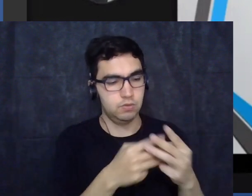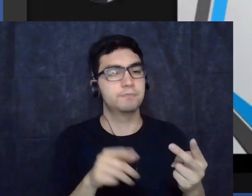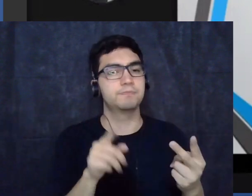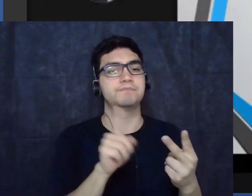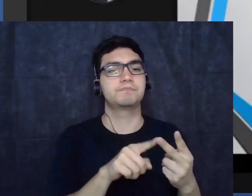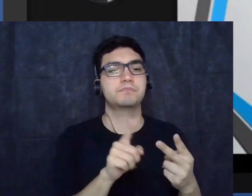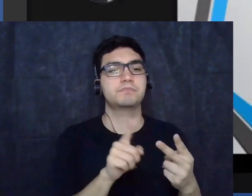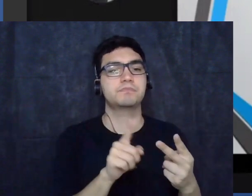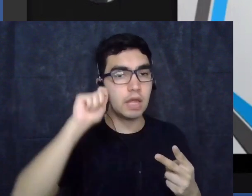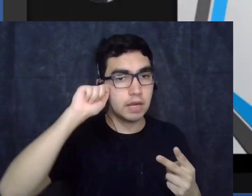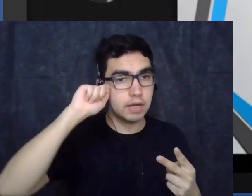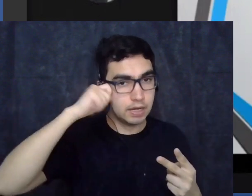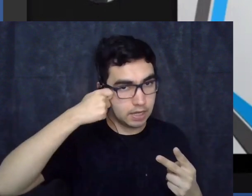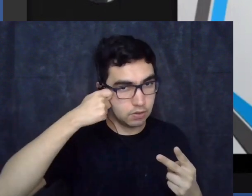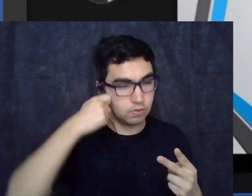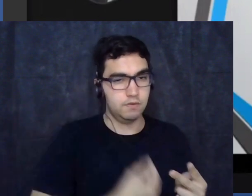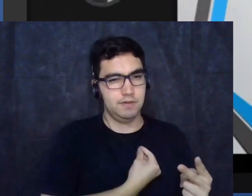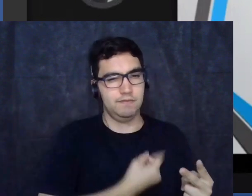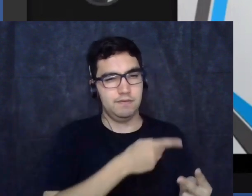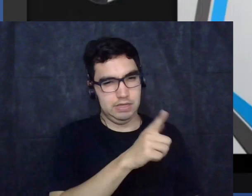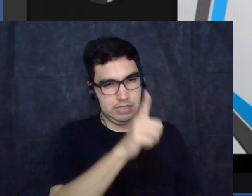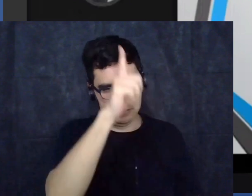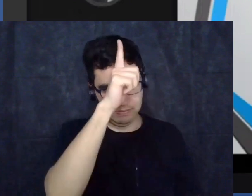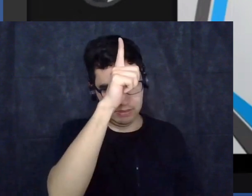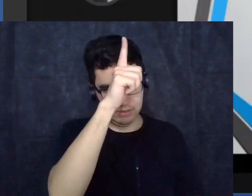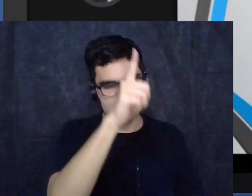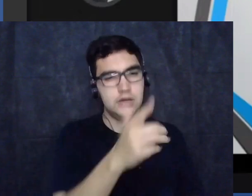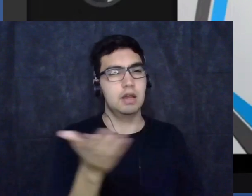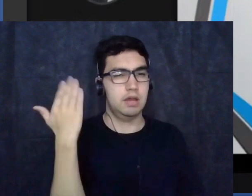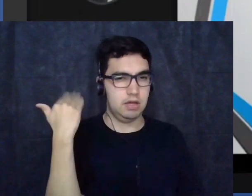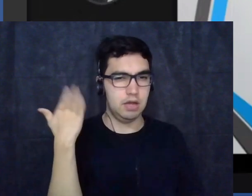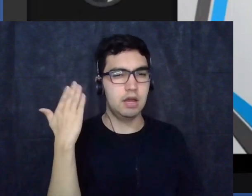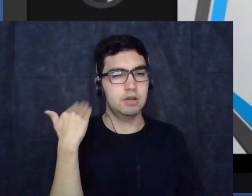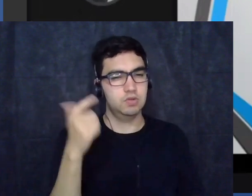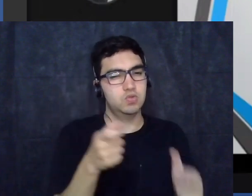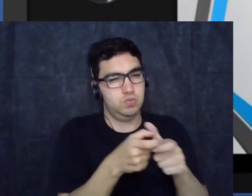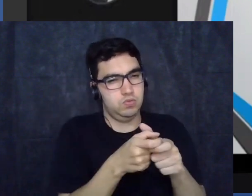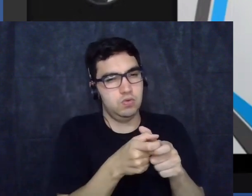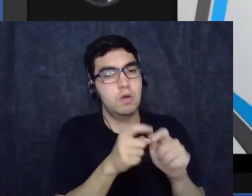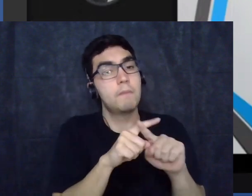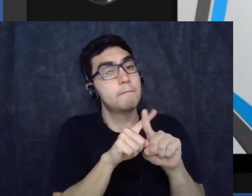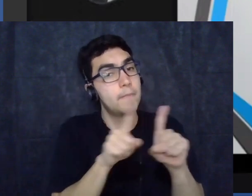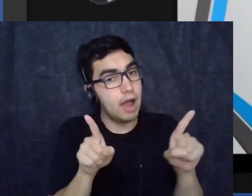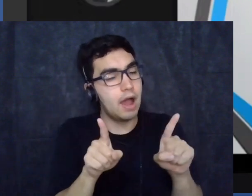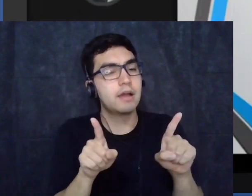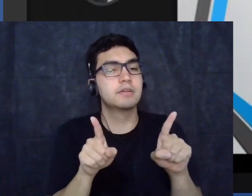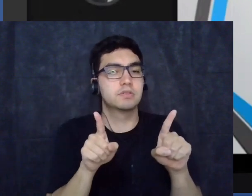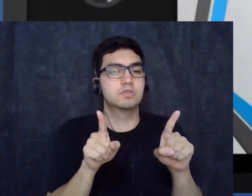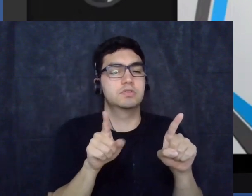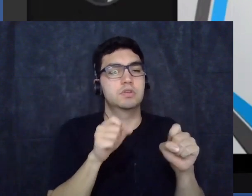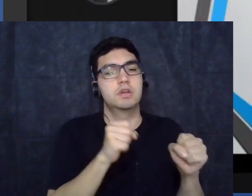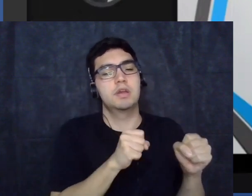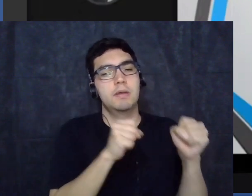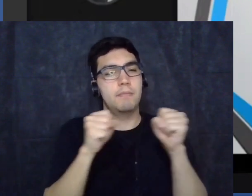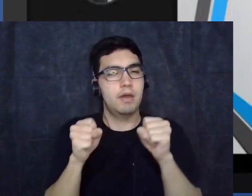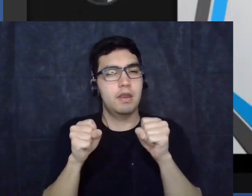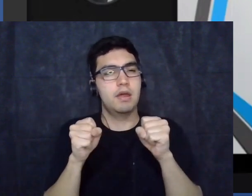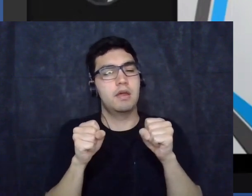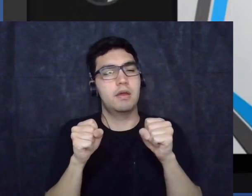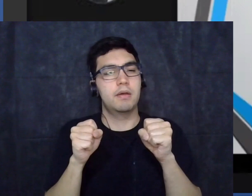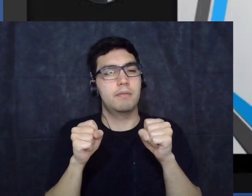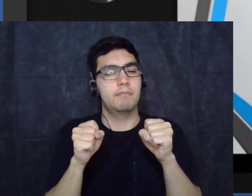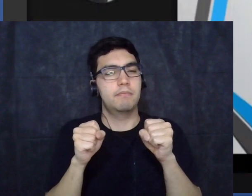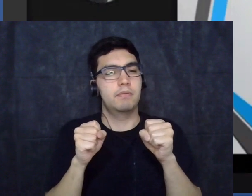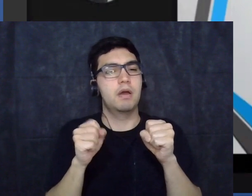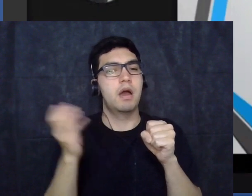pequeno mas que eram oriundos da época do império alemão do imperialismo alemão das colônias que a